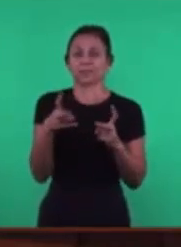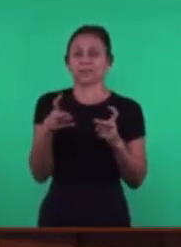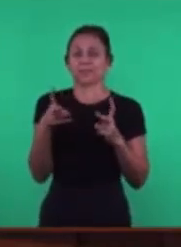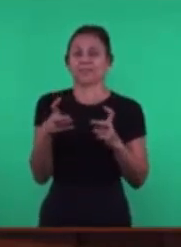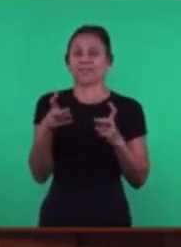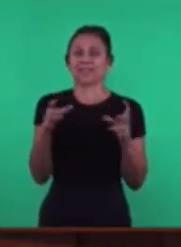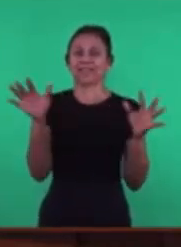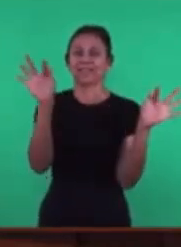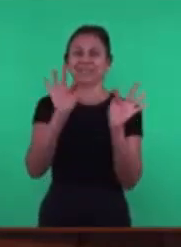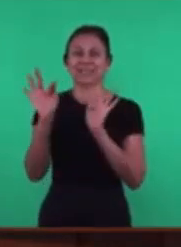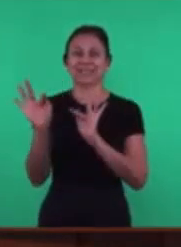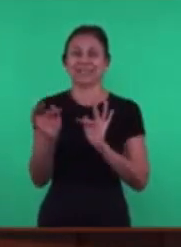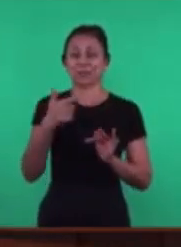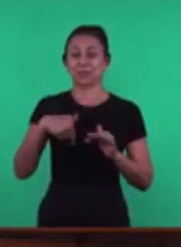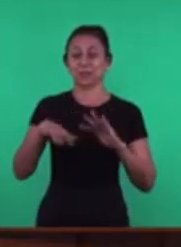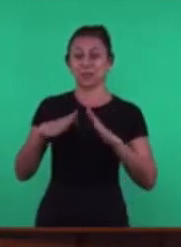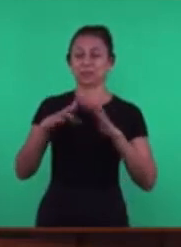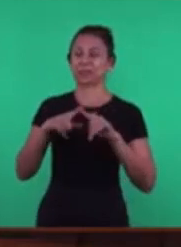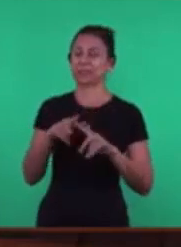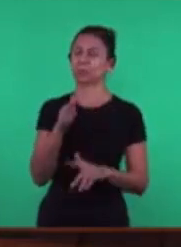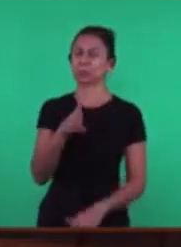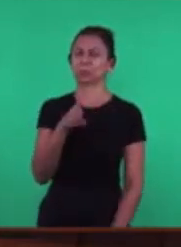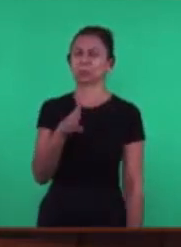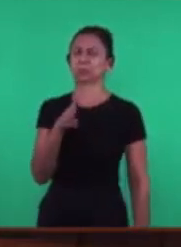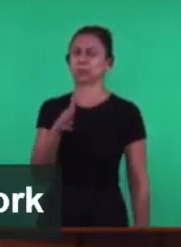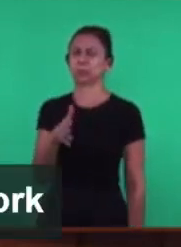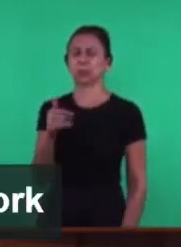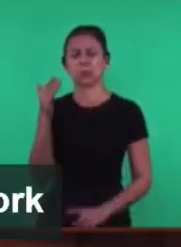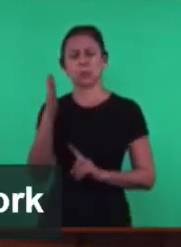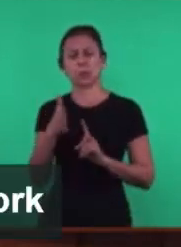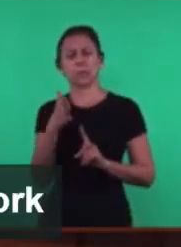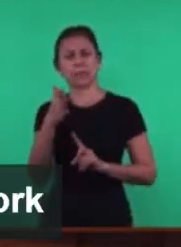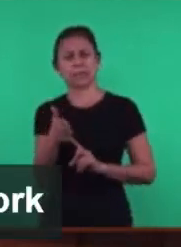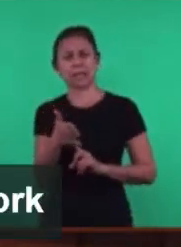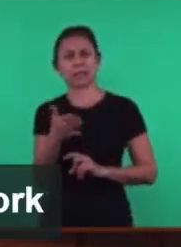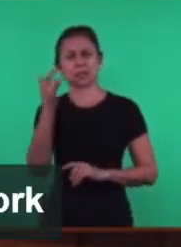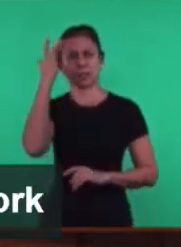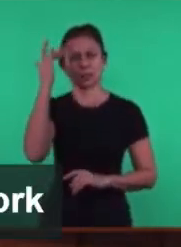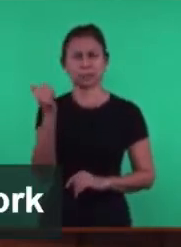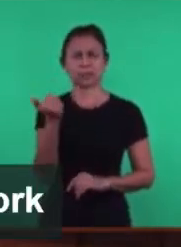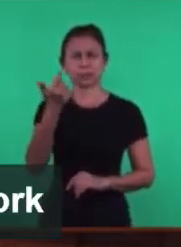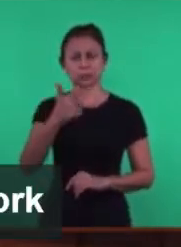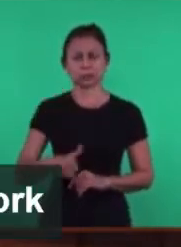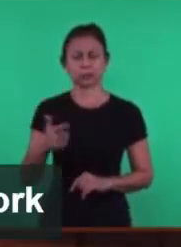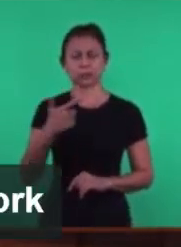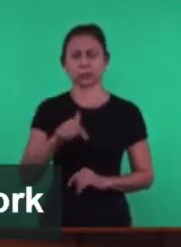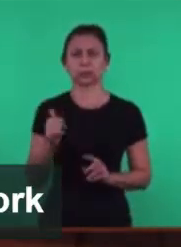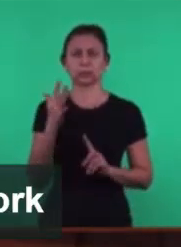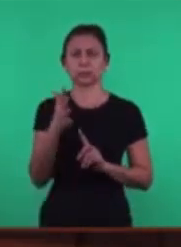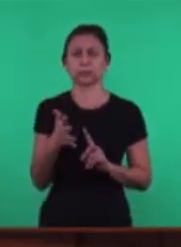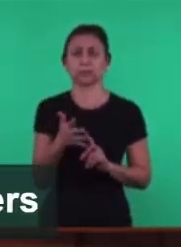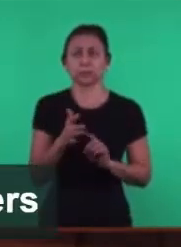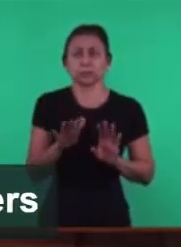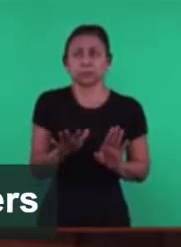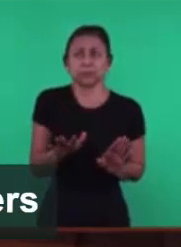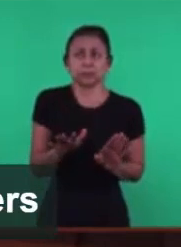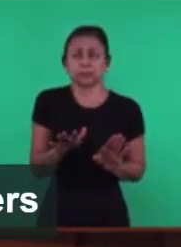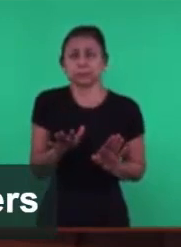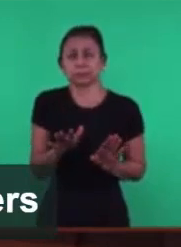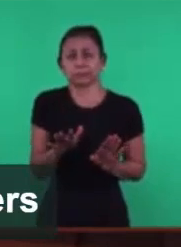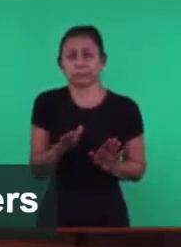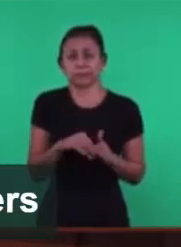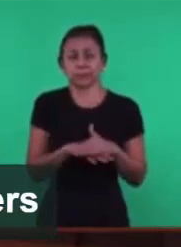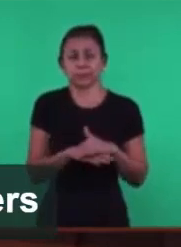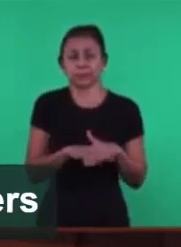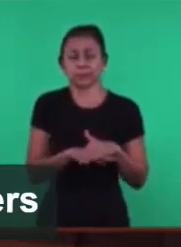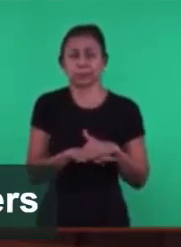Dele É ouvir Mensagem Ele gosta De uma mensagem Hoje Ele quer outra Amanhã E isso Não funciona O que diz a palavra